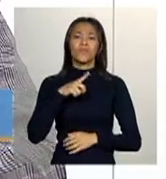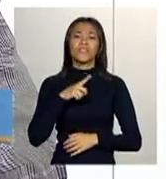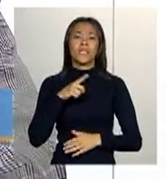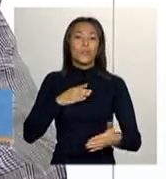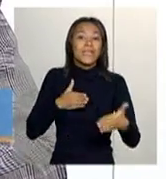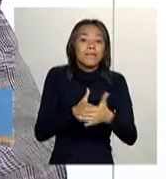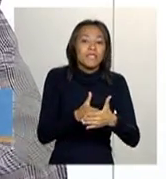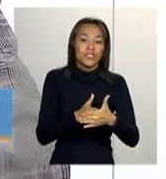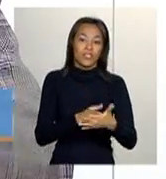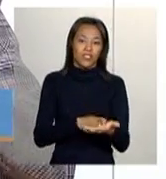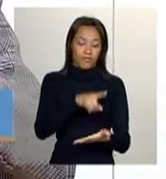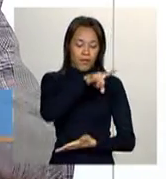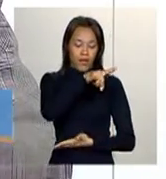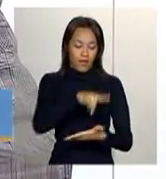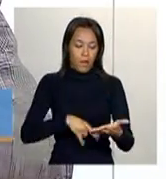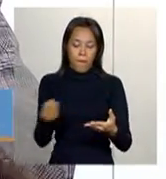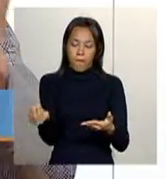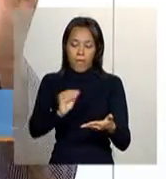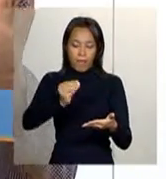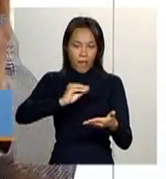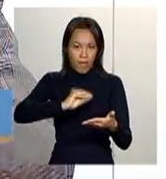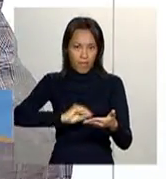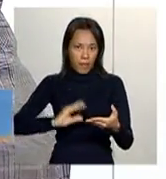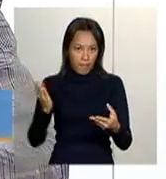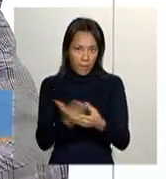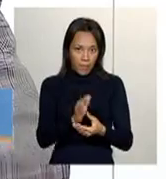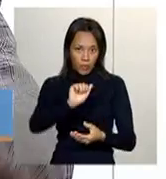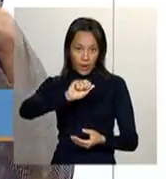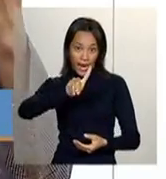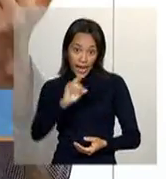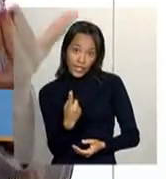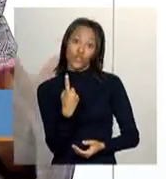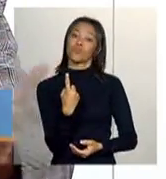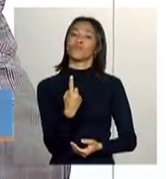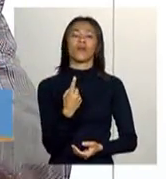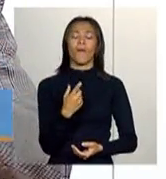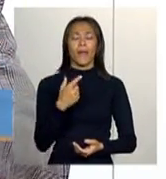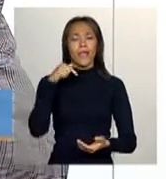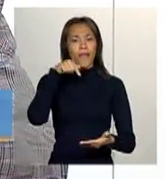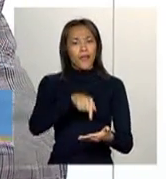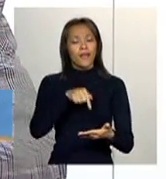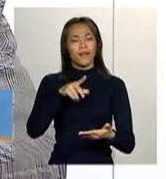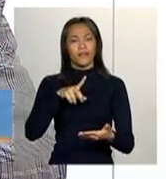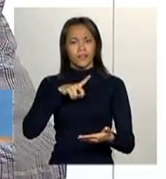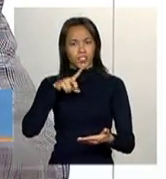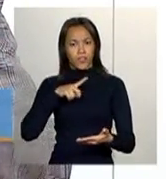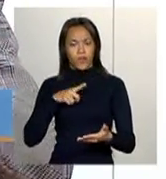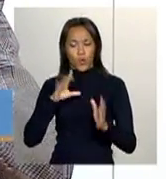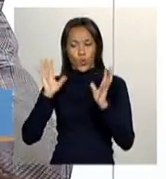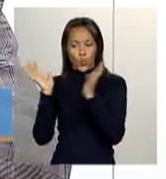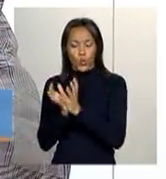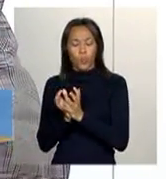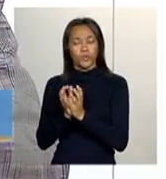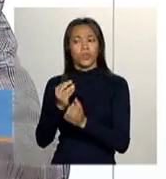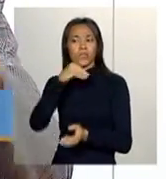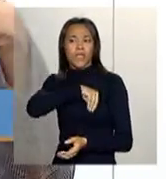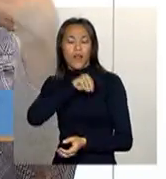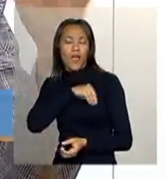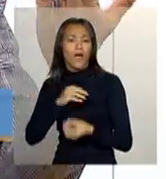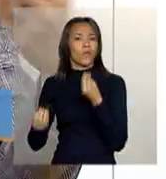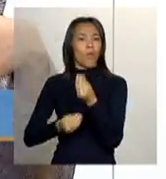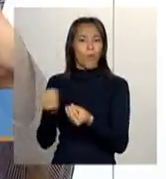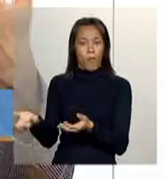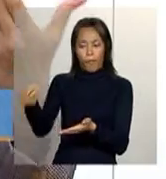para o cadastro, tá? Porque o cadastro, ele cadastra, preferencialmente, aqueles perfis de renda, mas, na verdade,